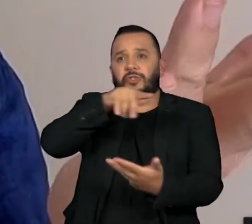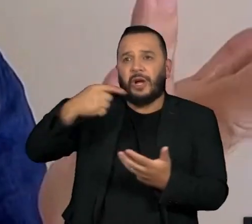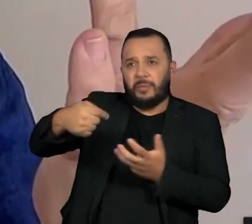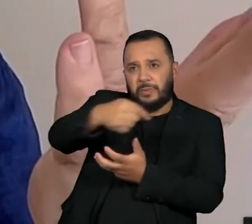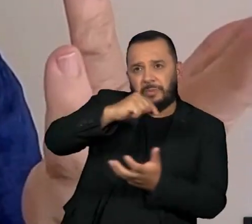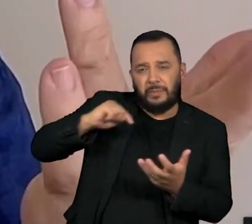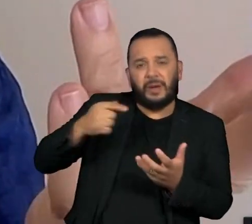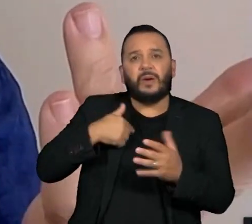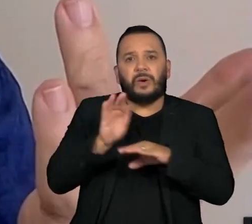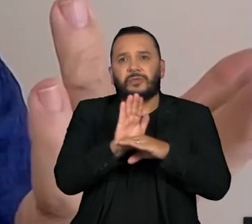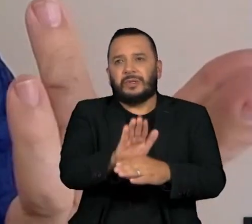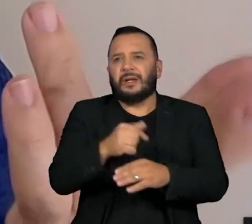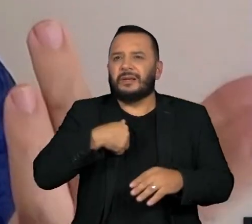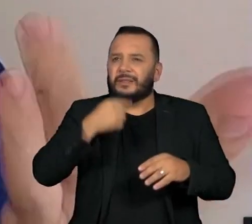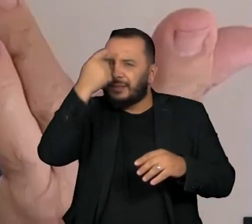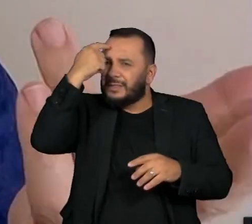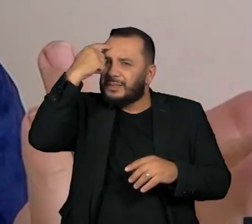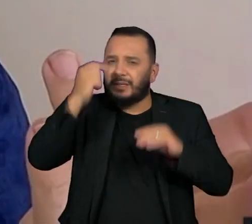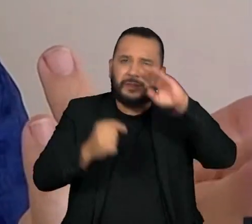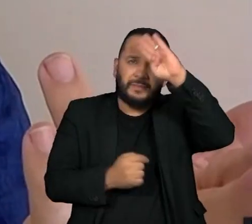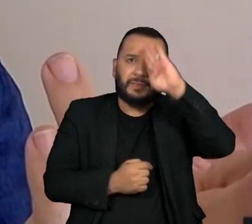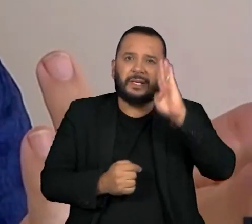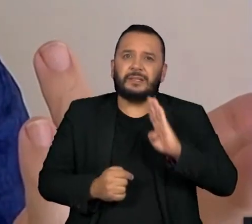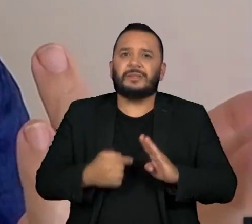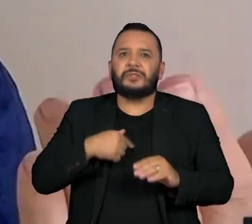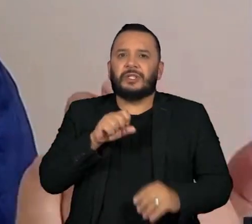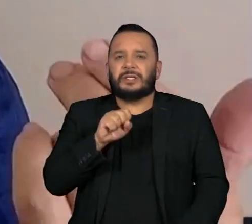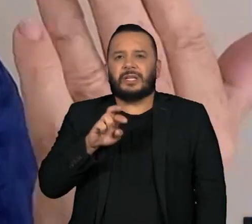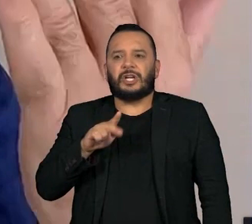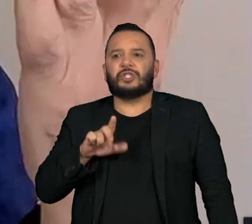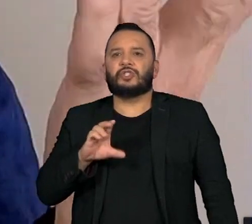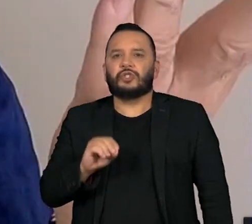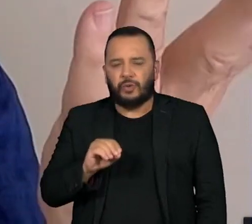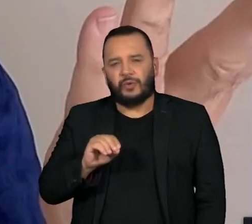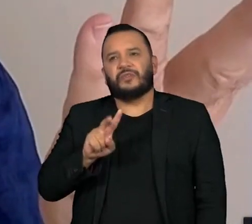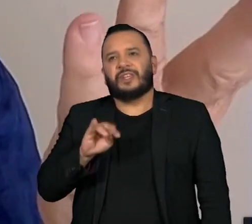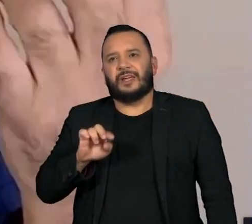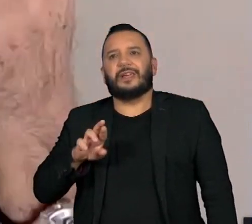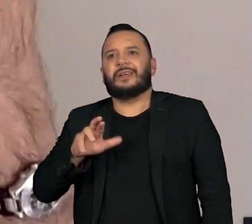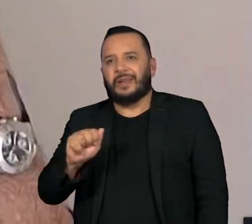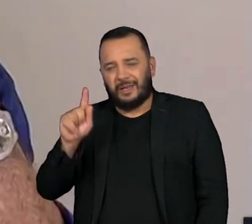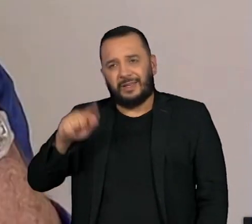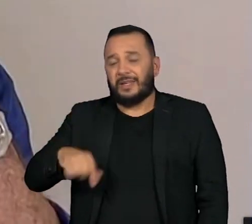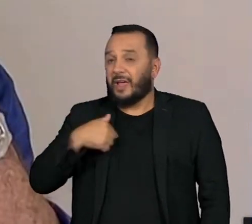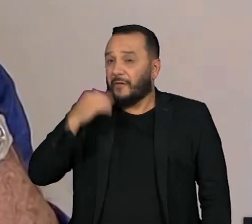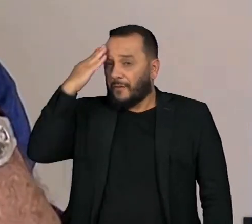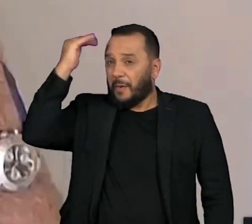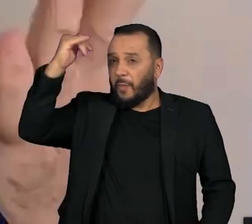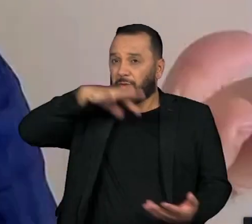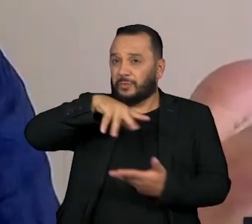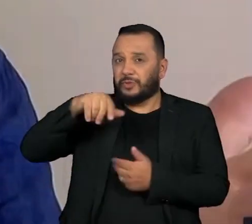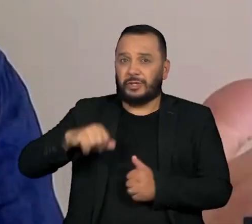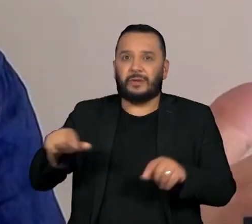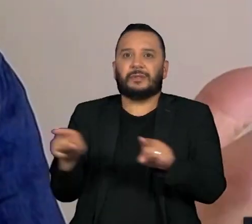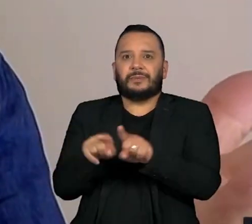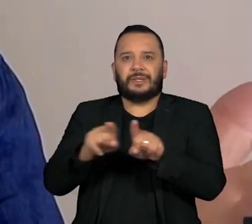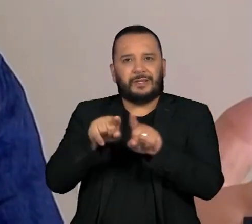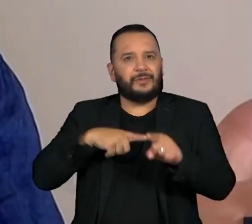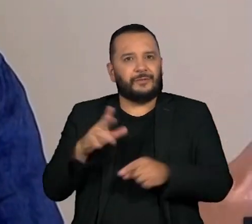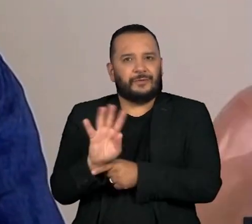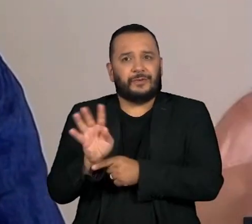pensava que o teve a Sergio Vieira de Melo, que foi um héroe mundial. E há uma película